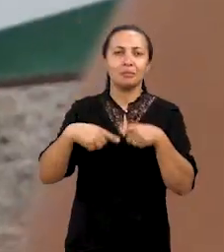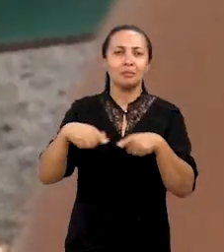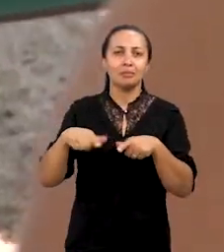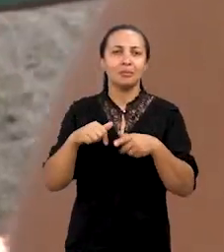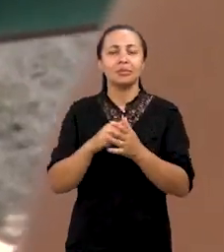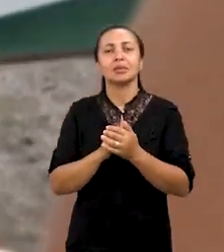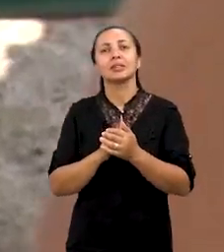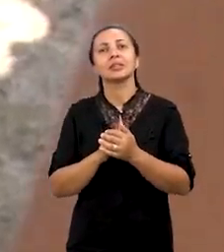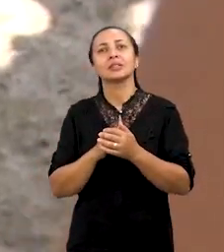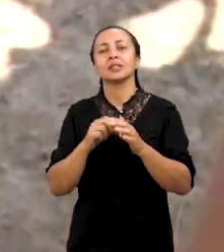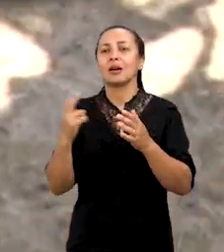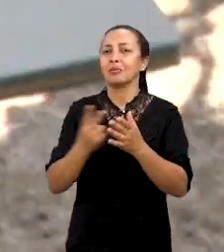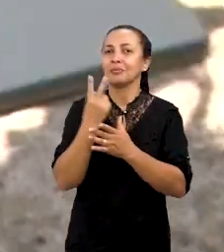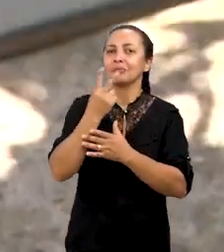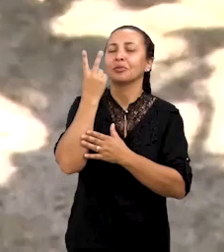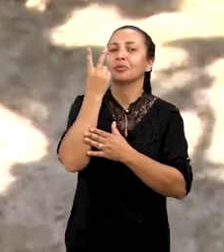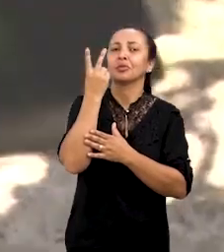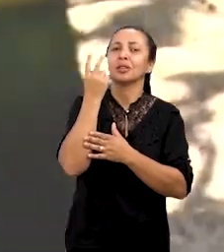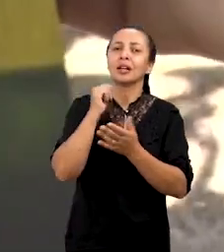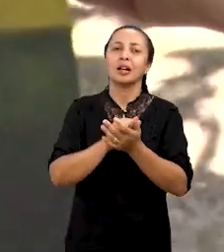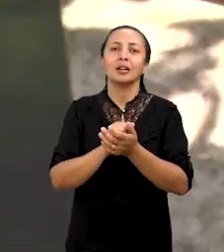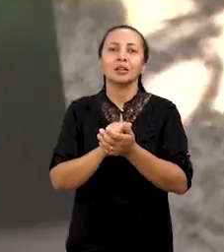questão da valorização,